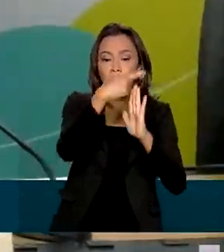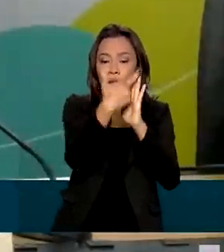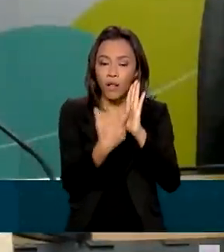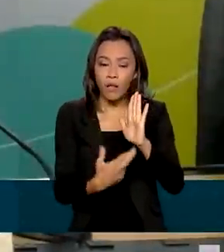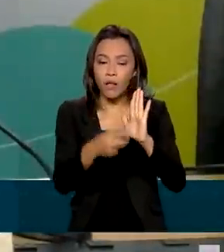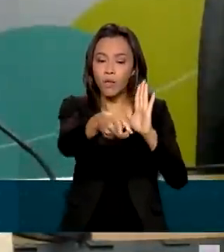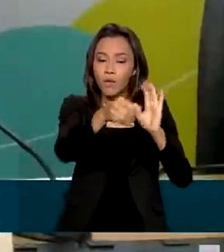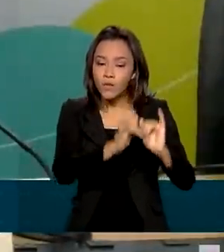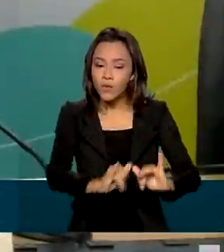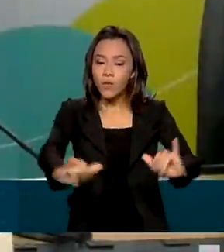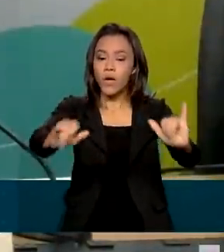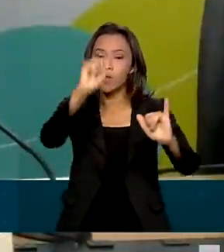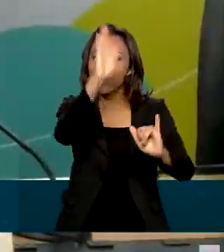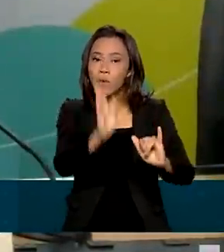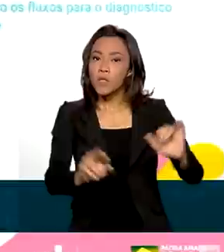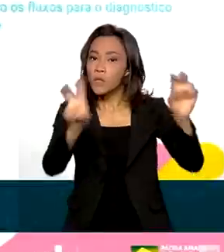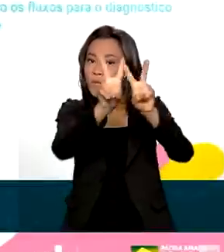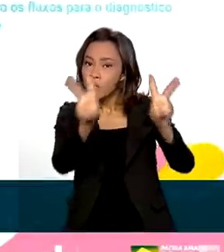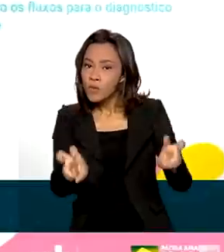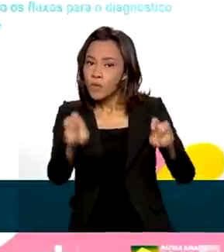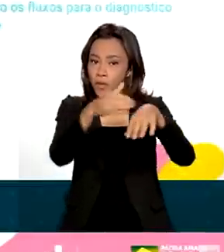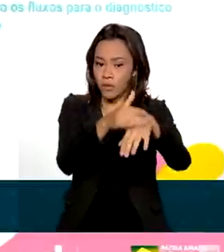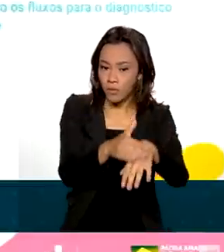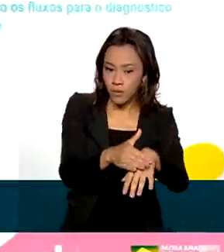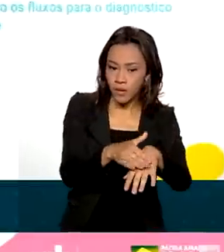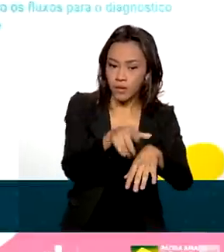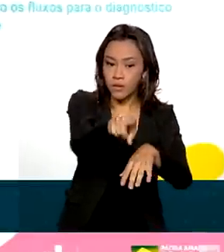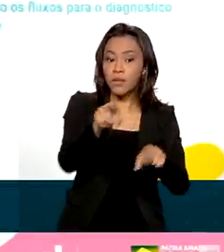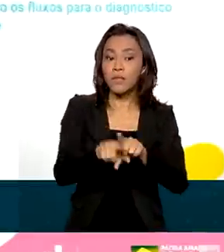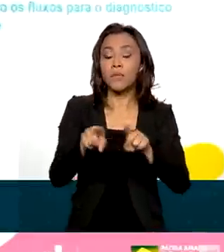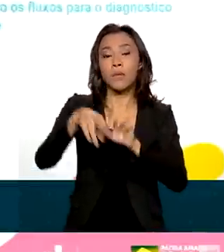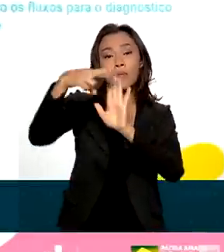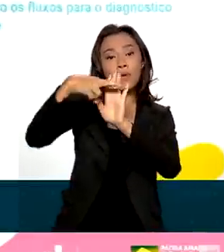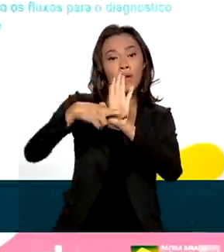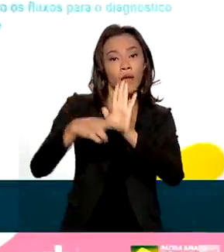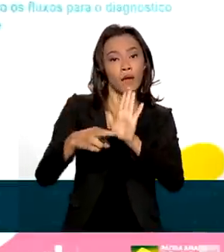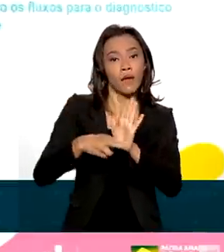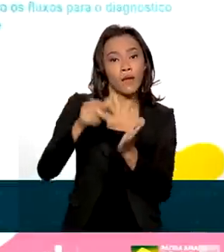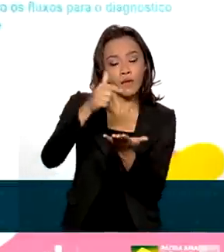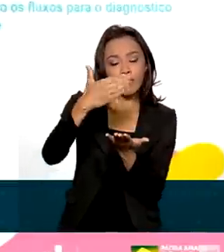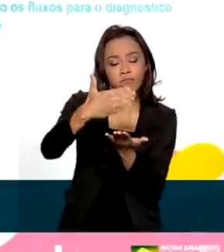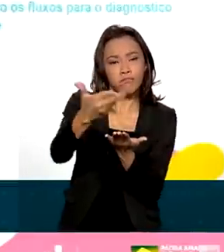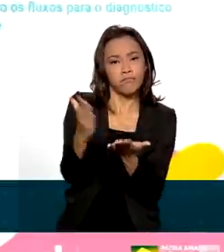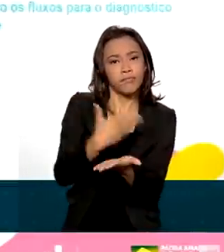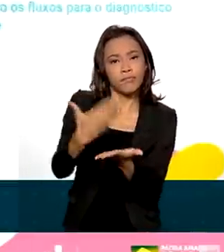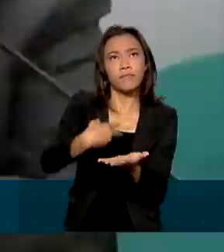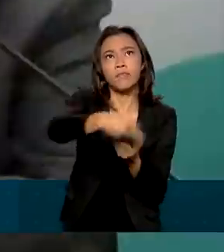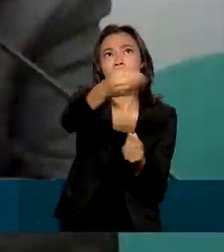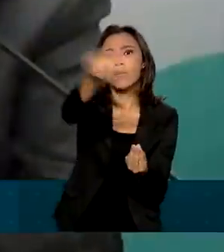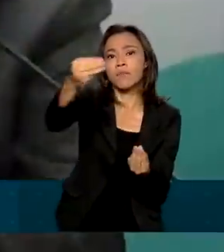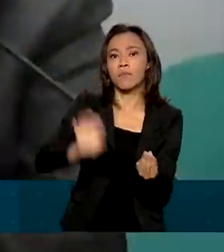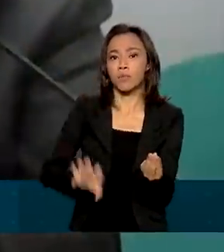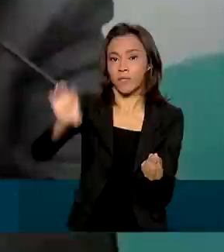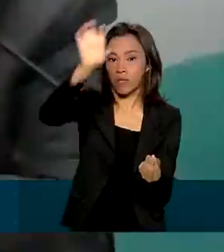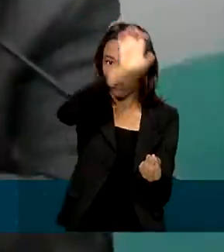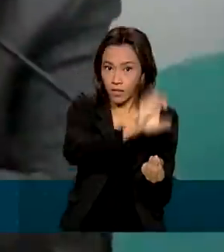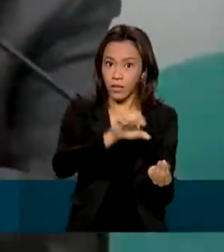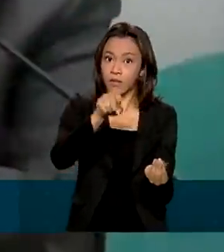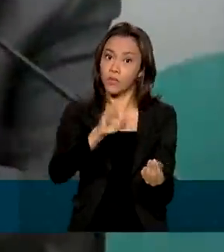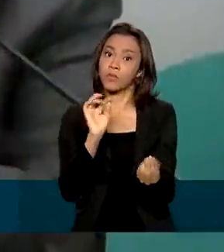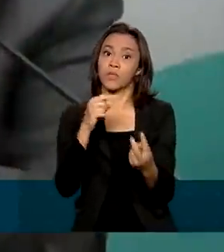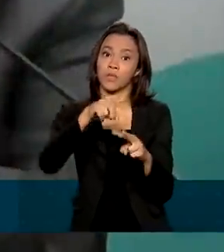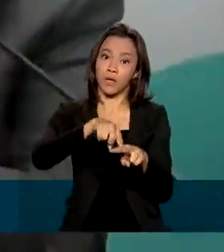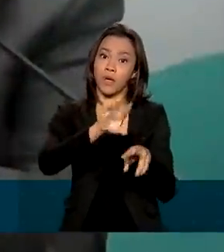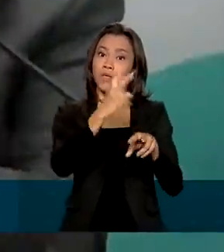sífilis no país e um guia que padroniza para estados e municípios procedimentos sobre transmissão de sífilis e HIV.